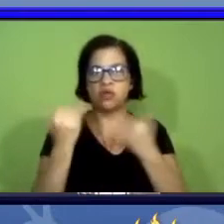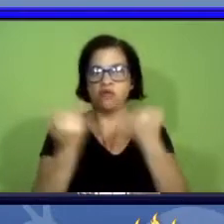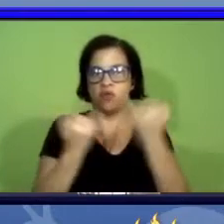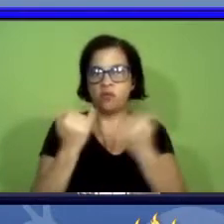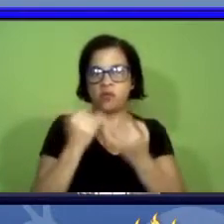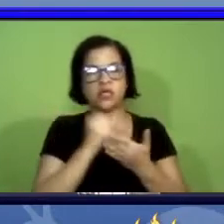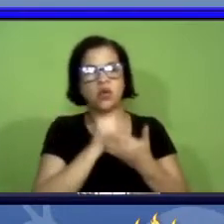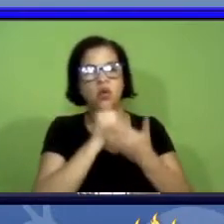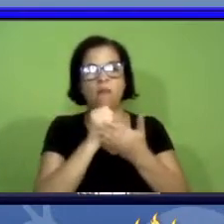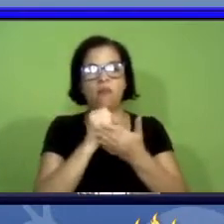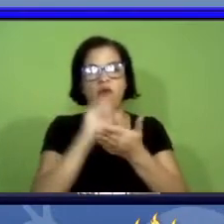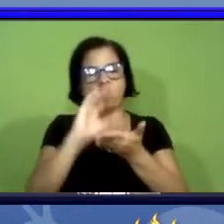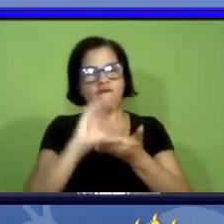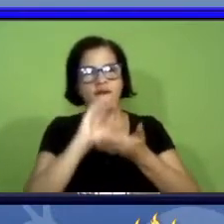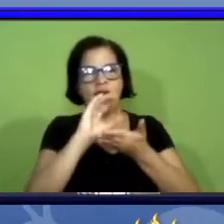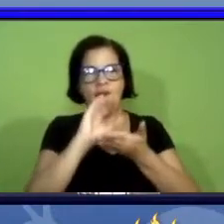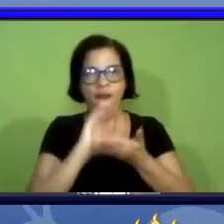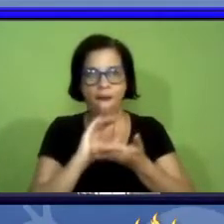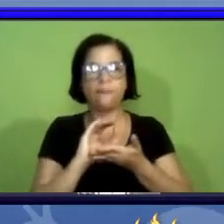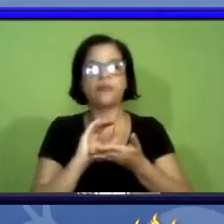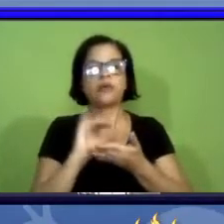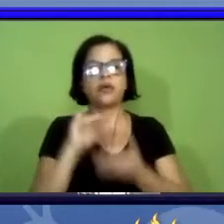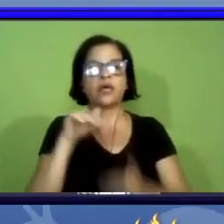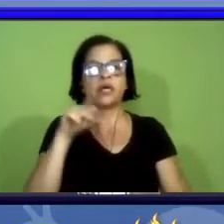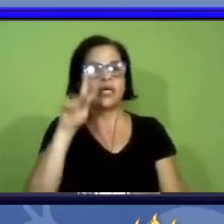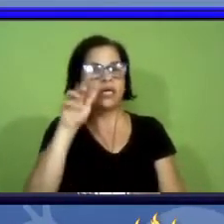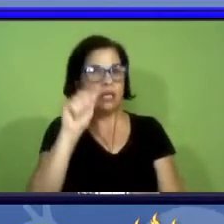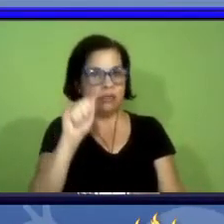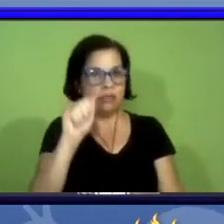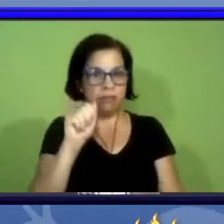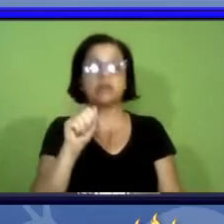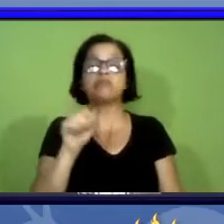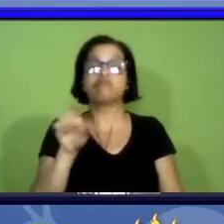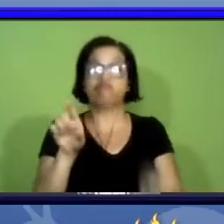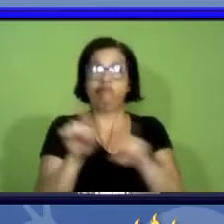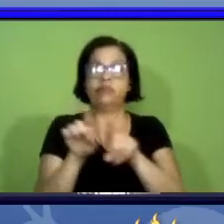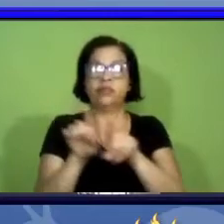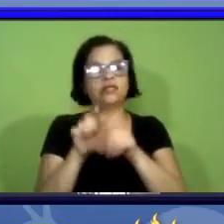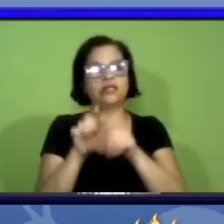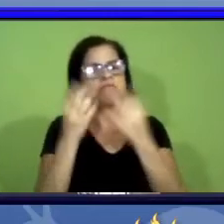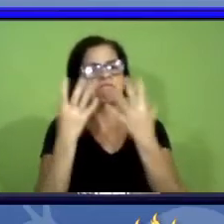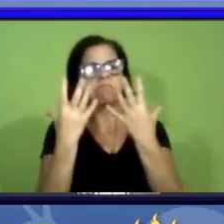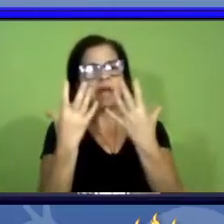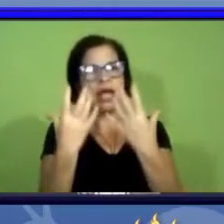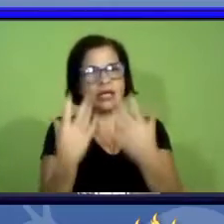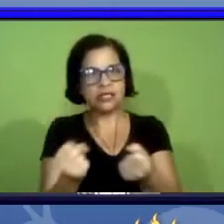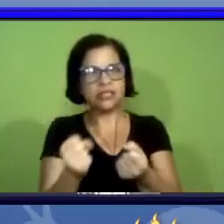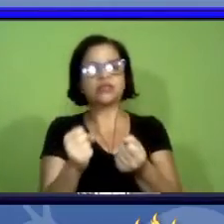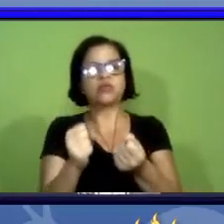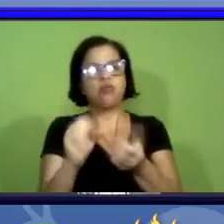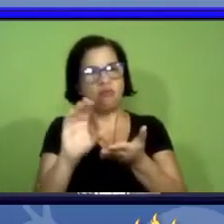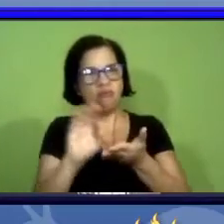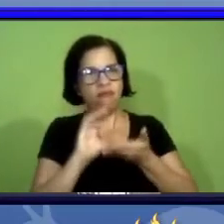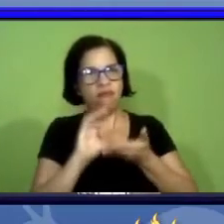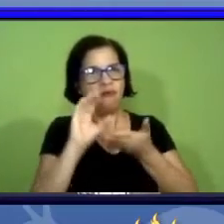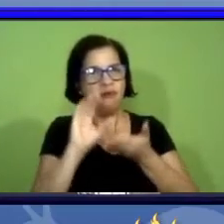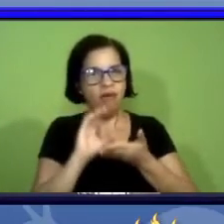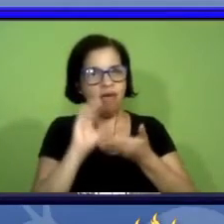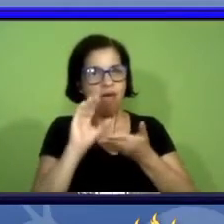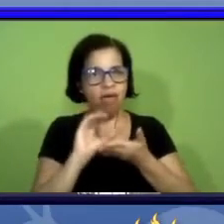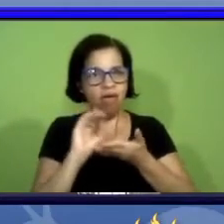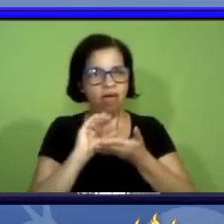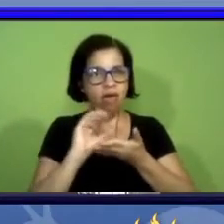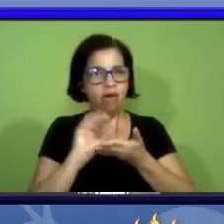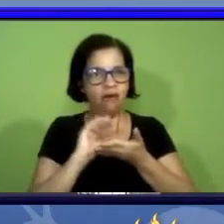aporte financeiro ao INPA que aceitou o repasse financeiro na